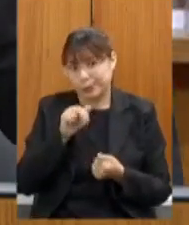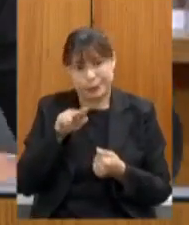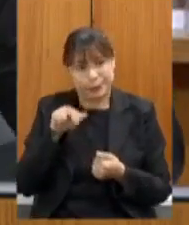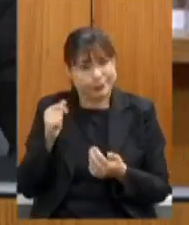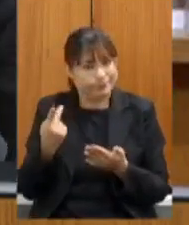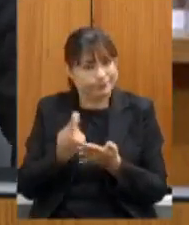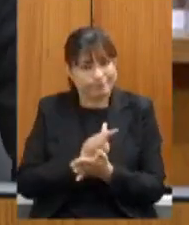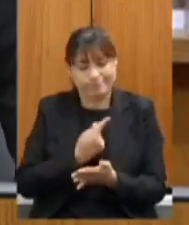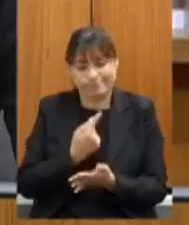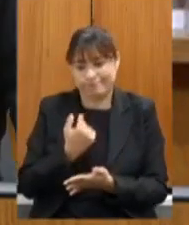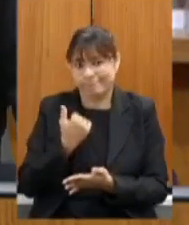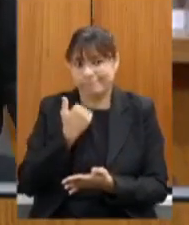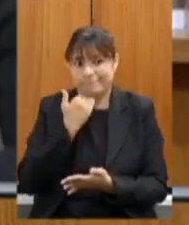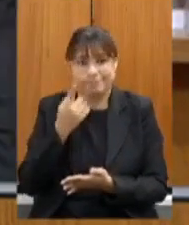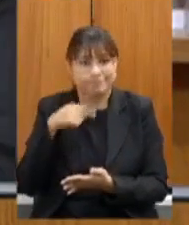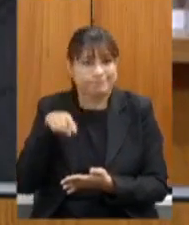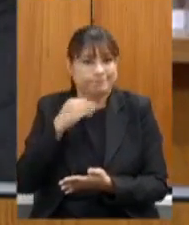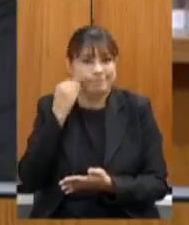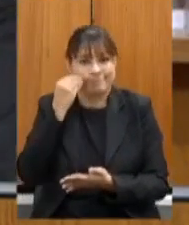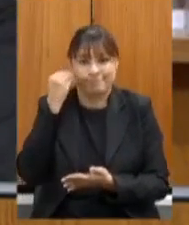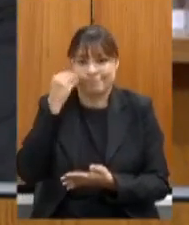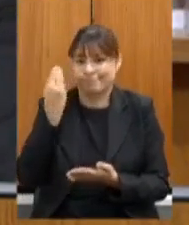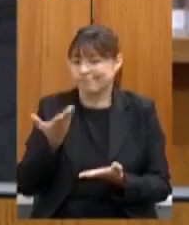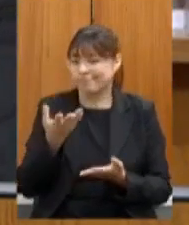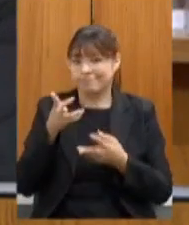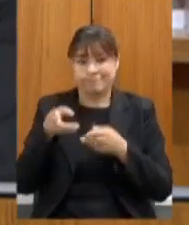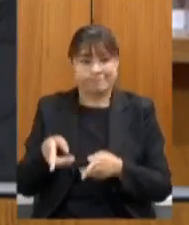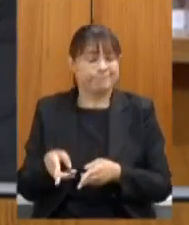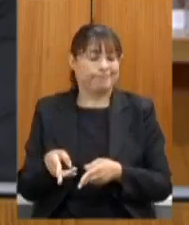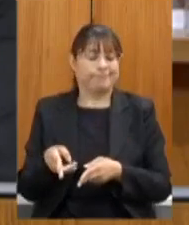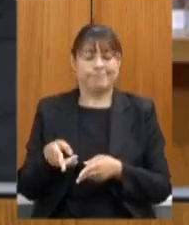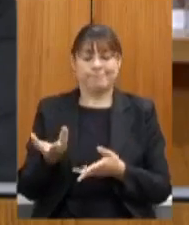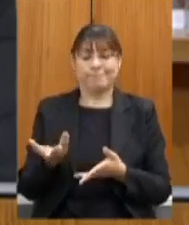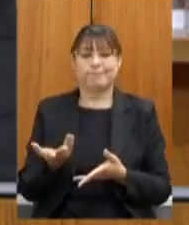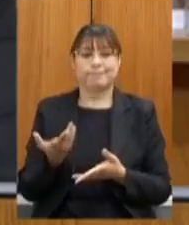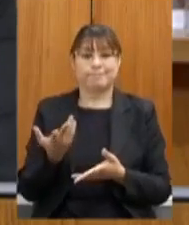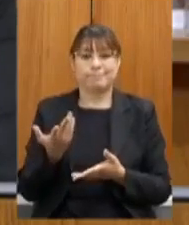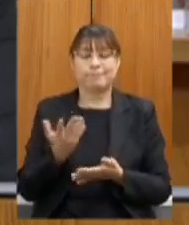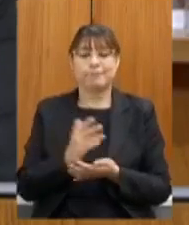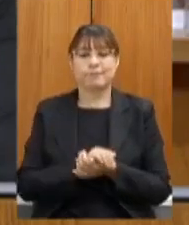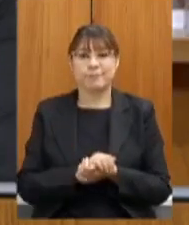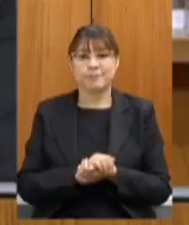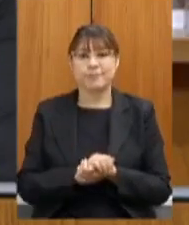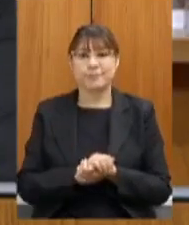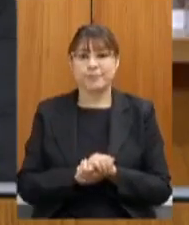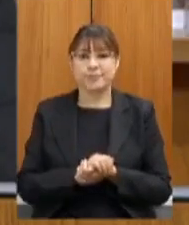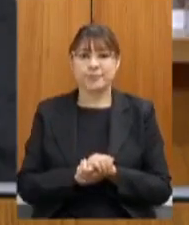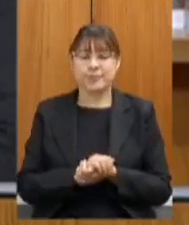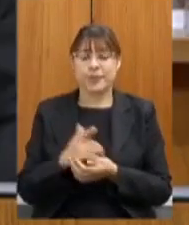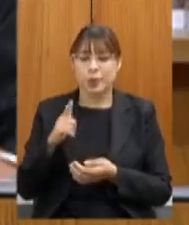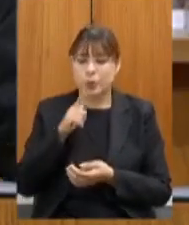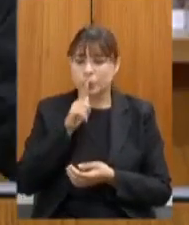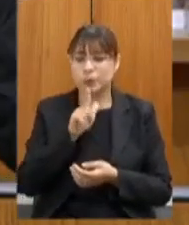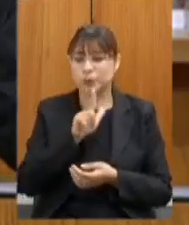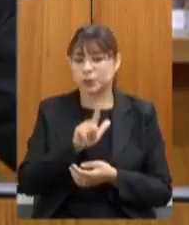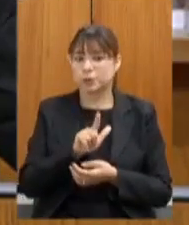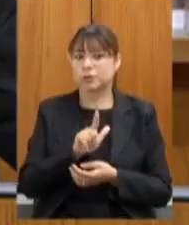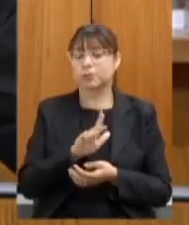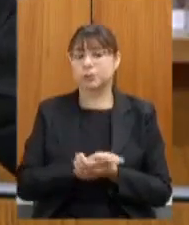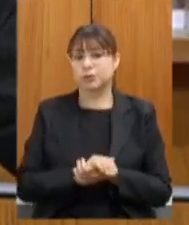de nós vivenciou isso pelo menos as nossas gerações conseguiram em tempo recorde